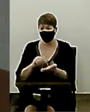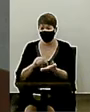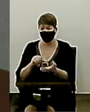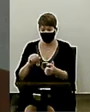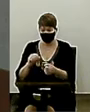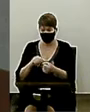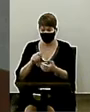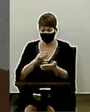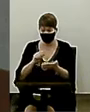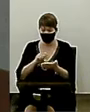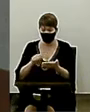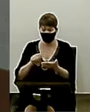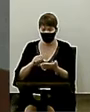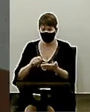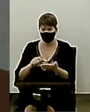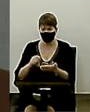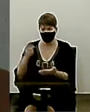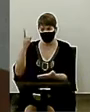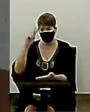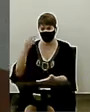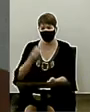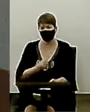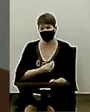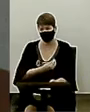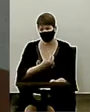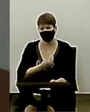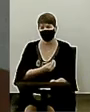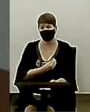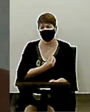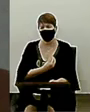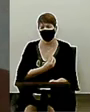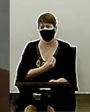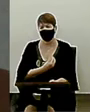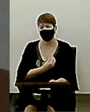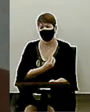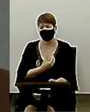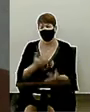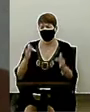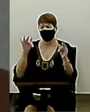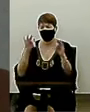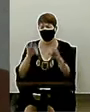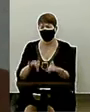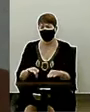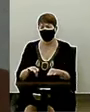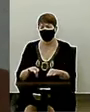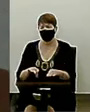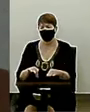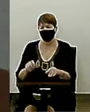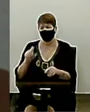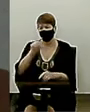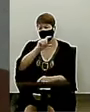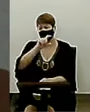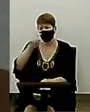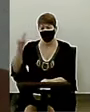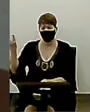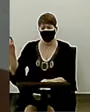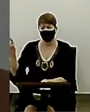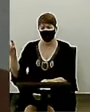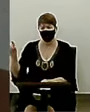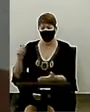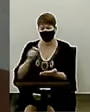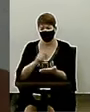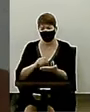Agora saberá. E eu cito, para terminar essa parte, uma frase que ele escreveu numa carta